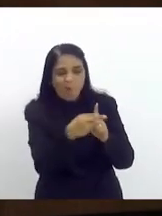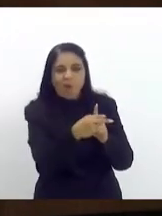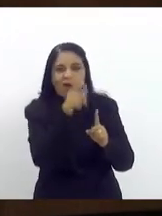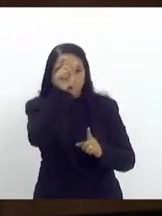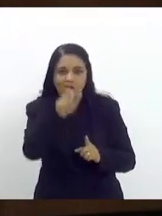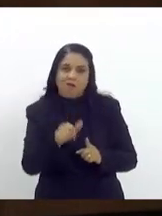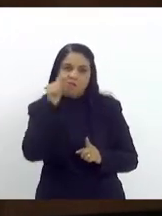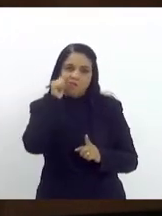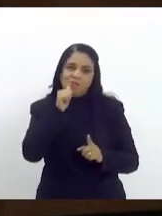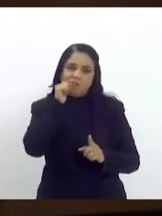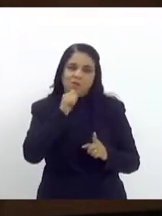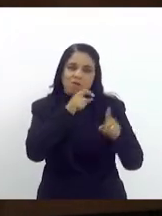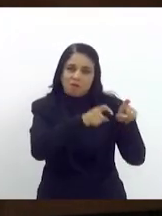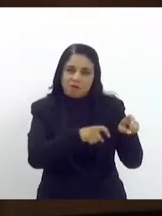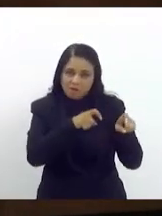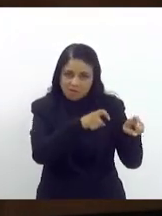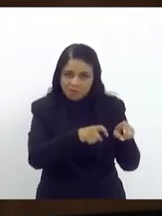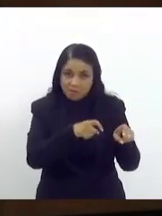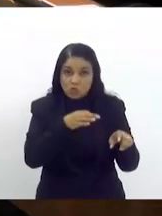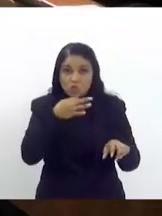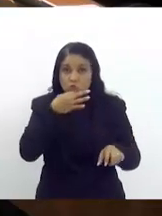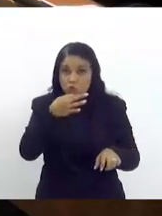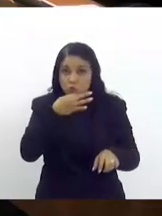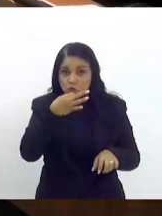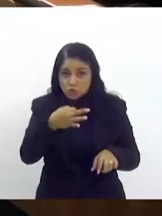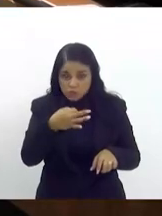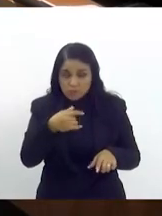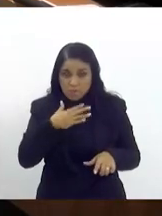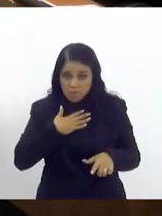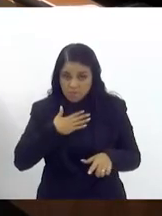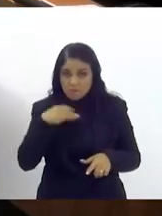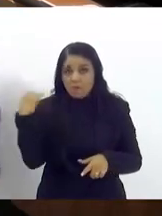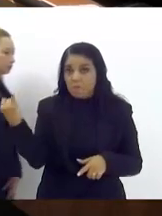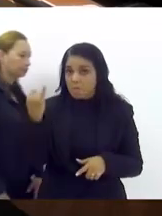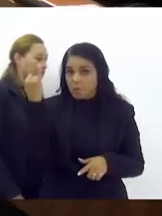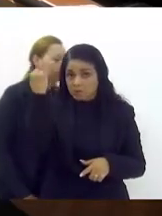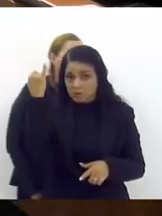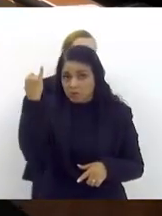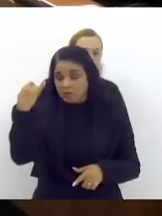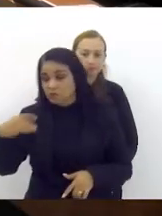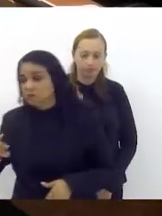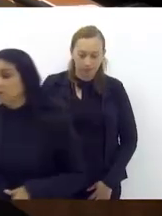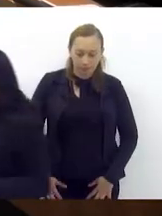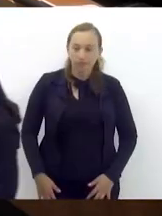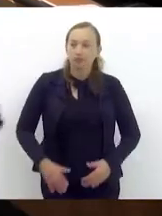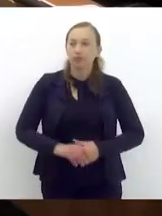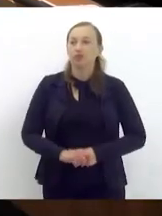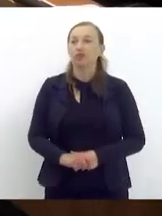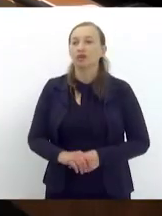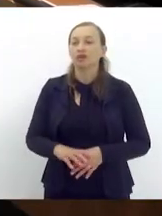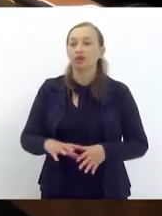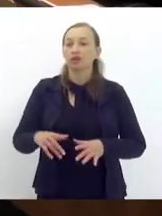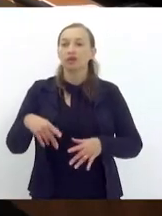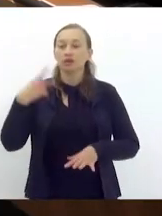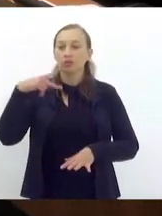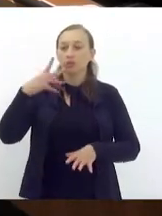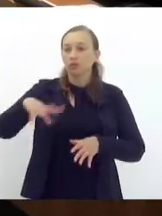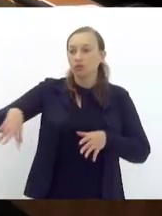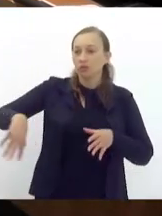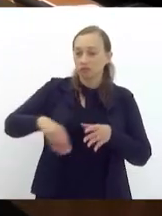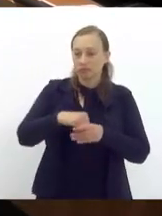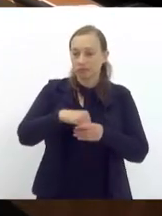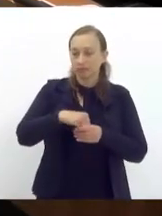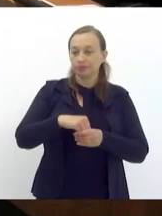sugestão seria importante que desde o momento que essa política fosse implementada que se tivesse um